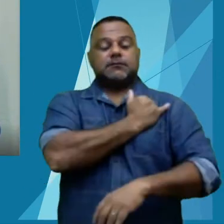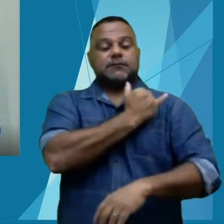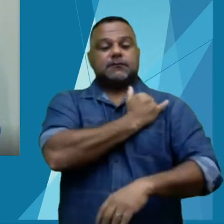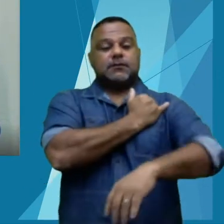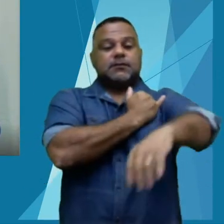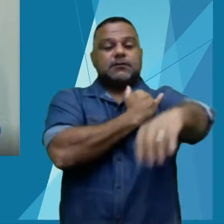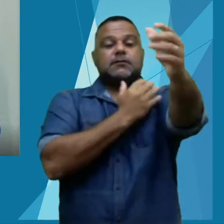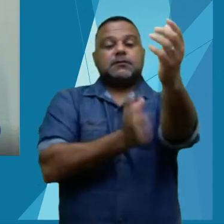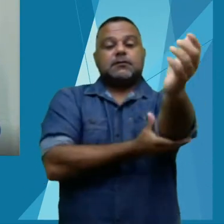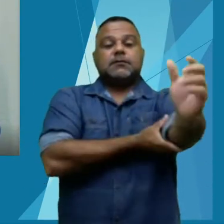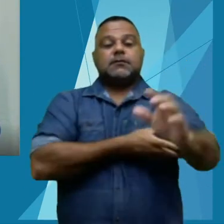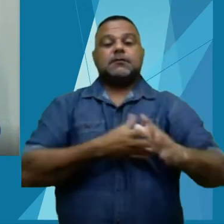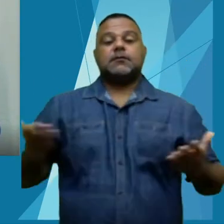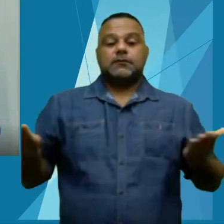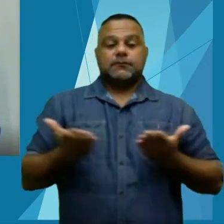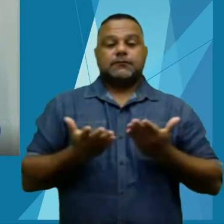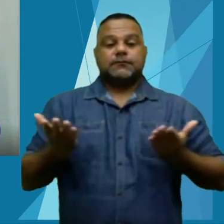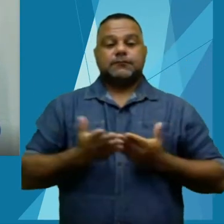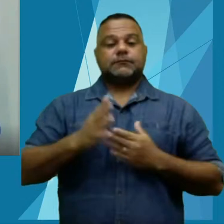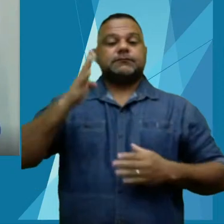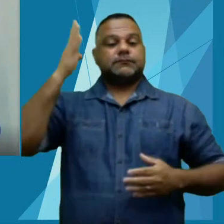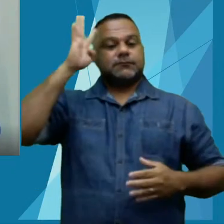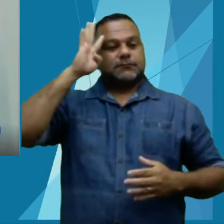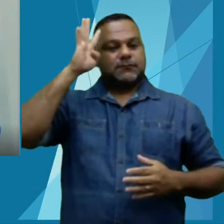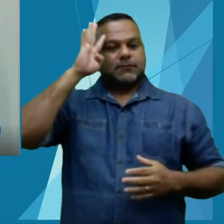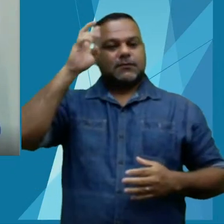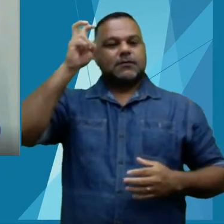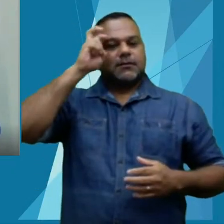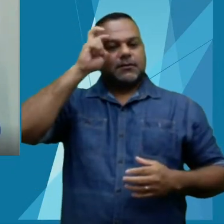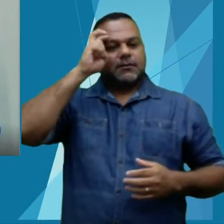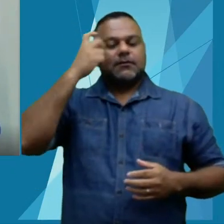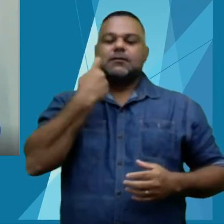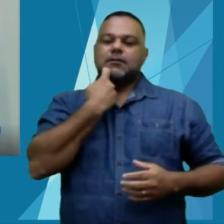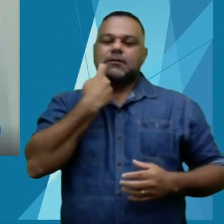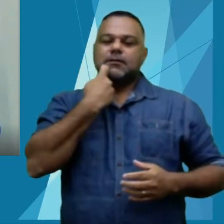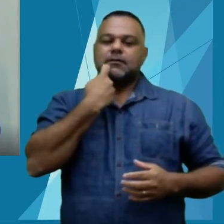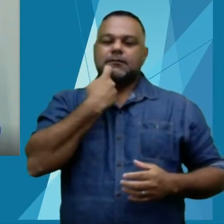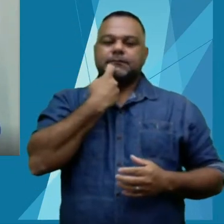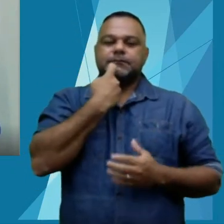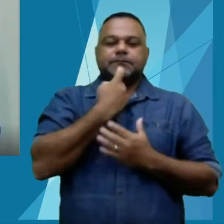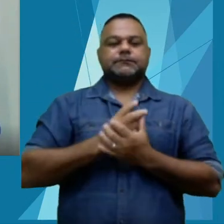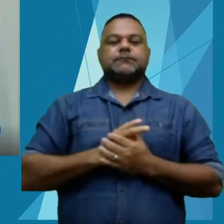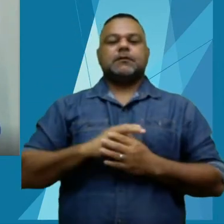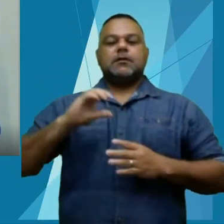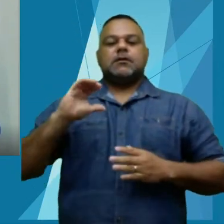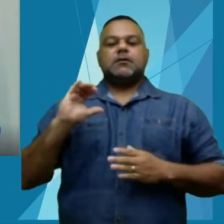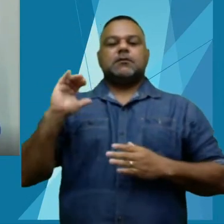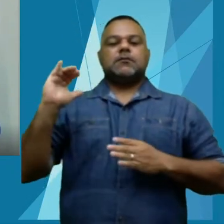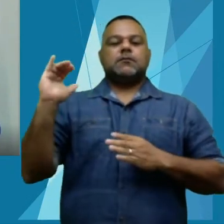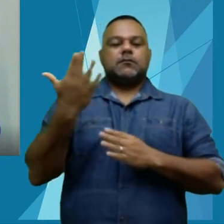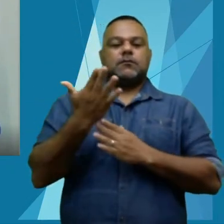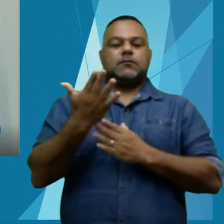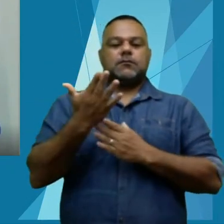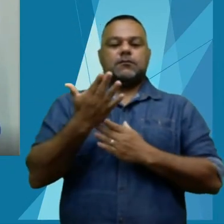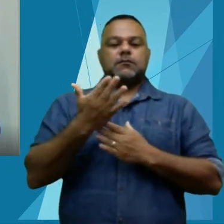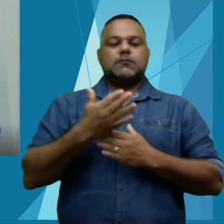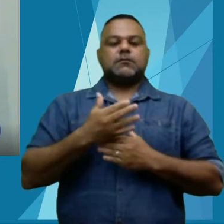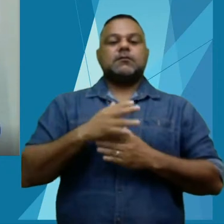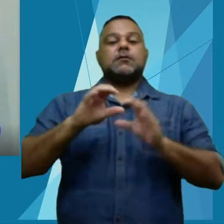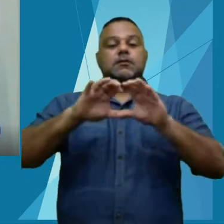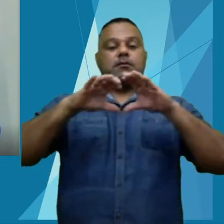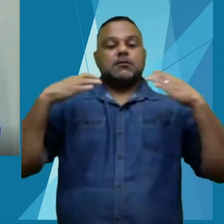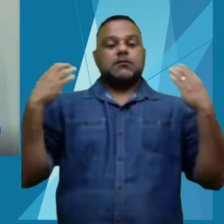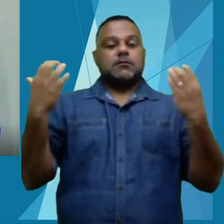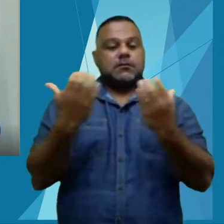que hoje, quarta-feira, quinta-feira e sexta-feira, aonde ocorrerá o evento